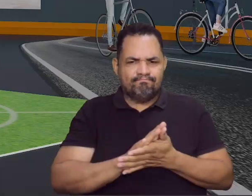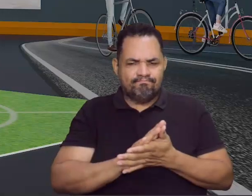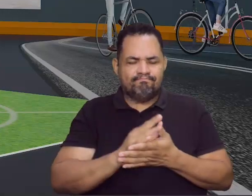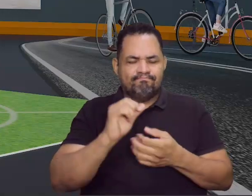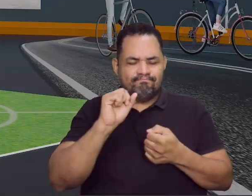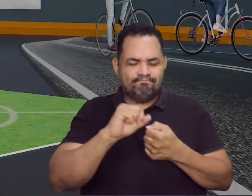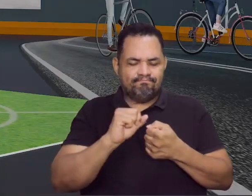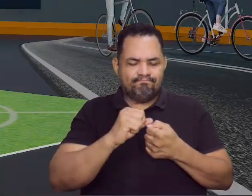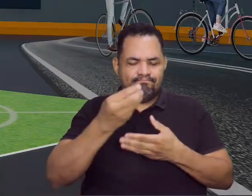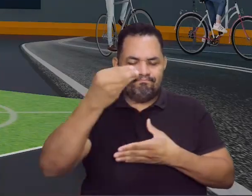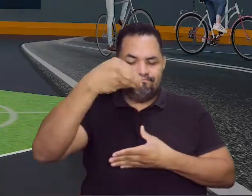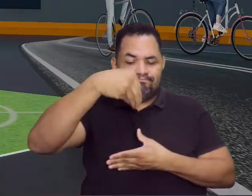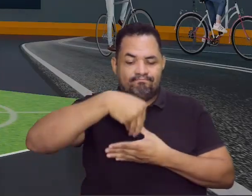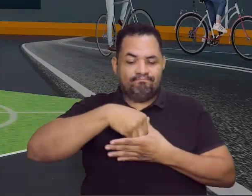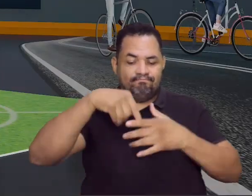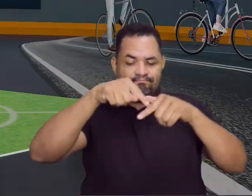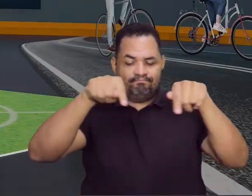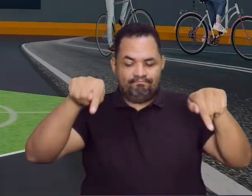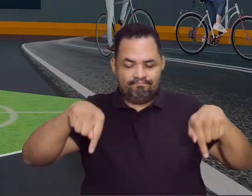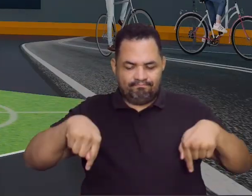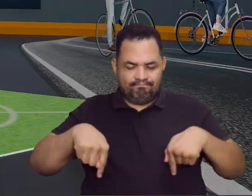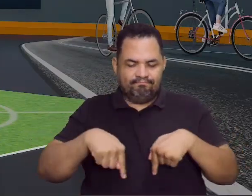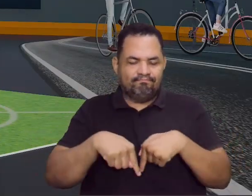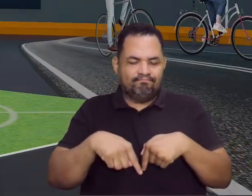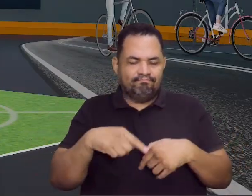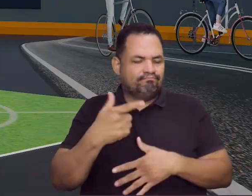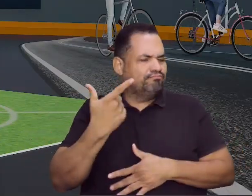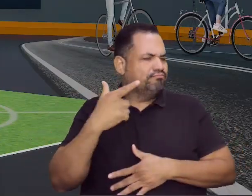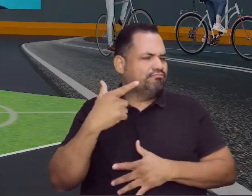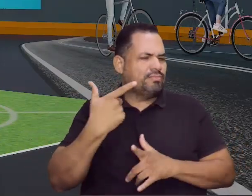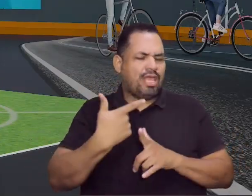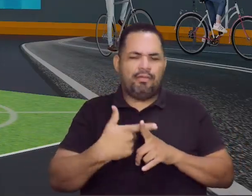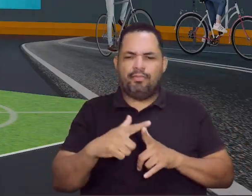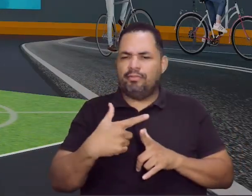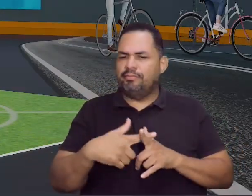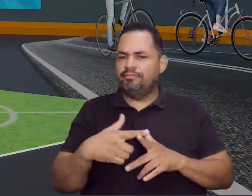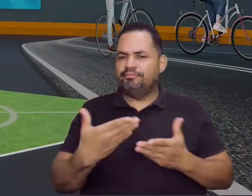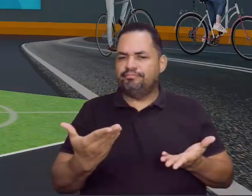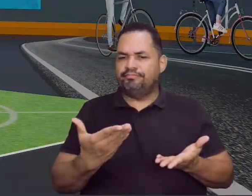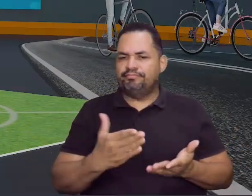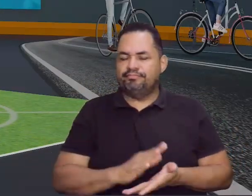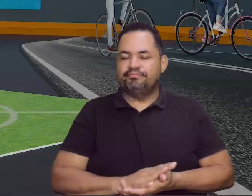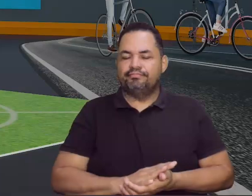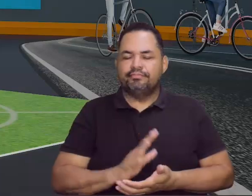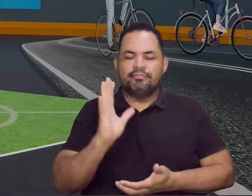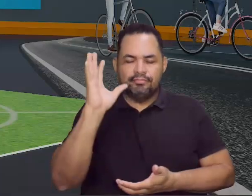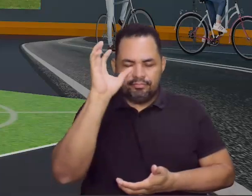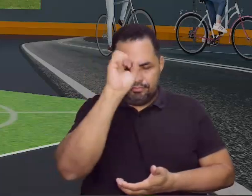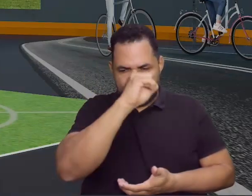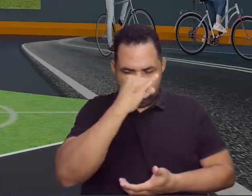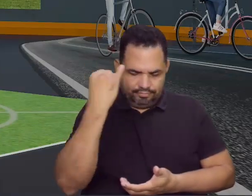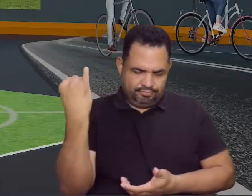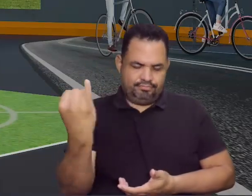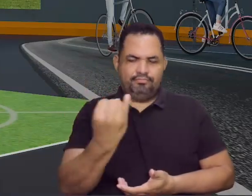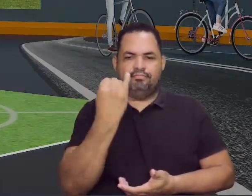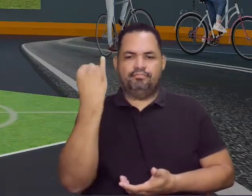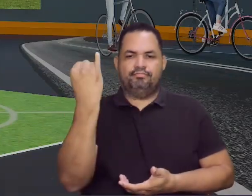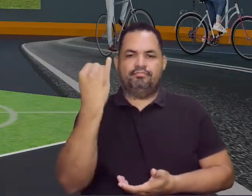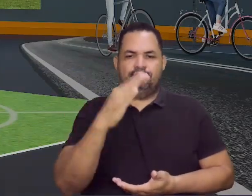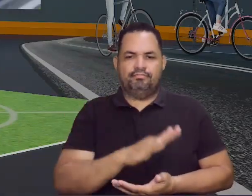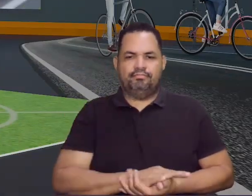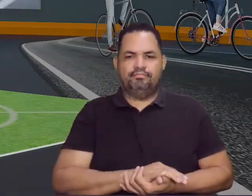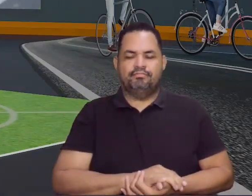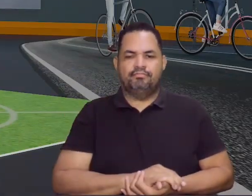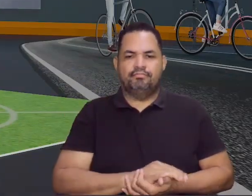em sala de aula. Não tem prejuízo, mas a aprendizagem sempre fica. E aí, já falando disso, venho aqui